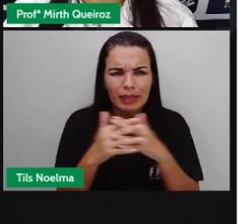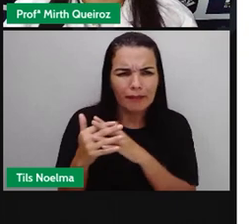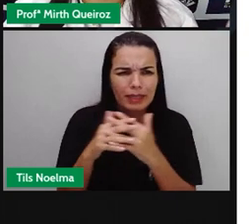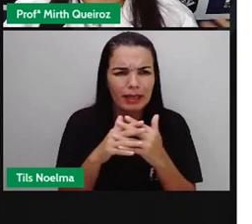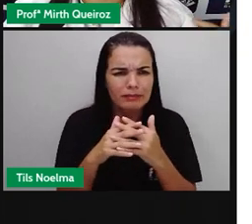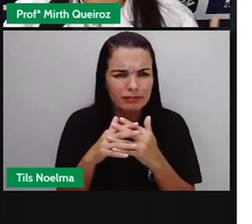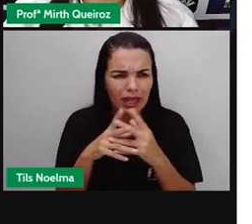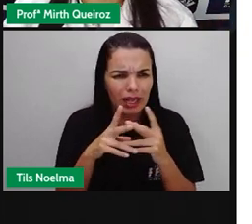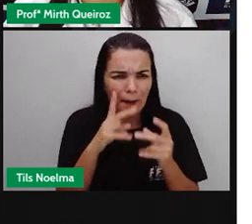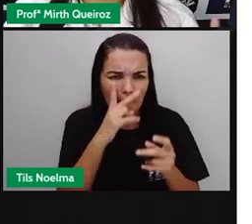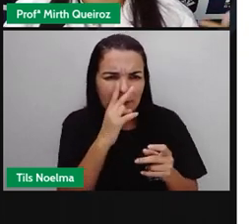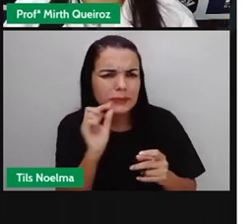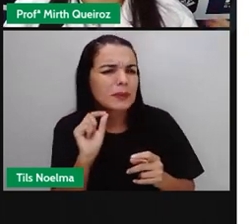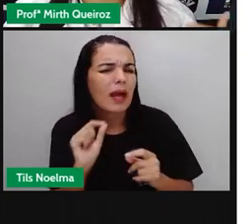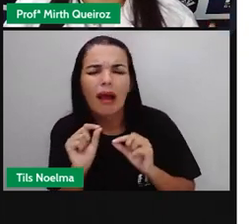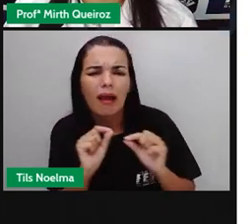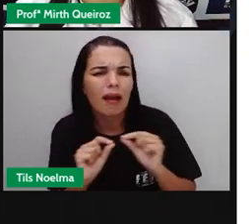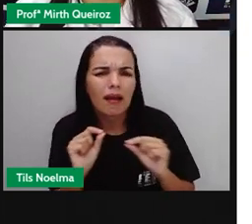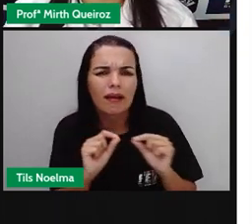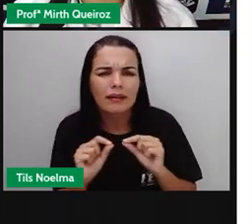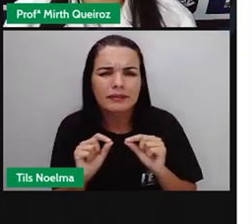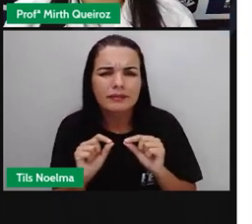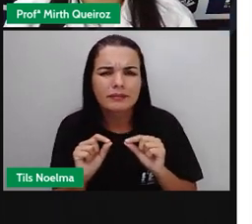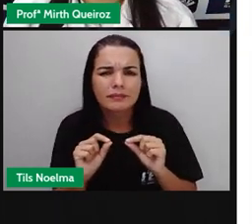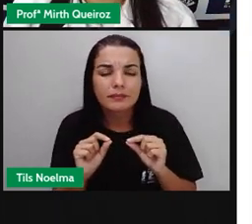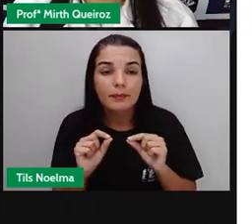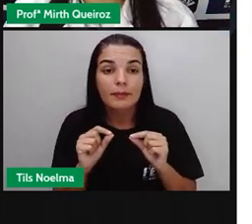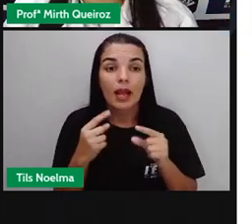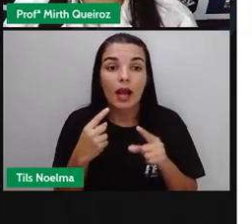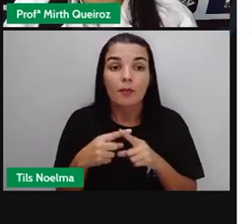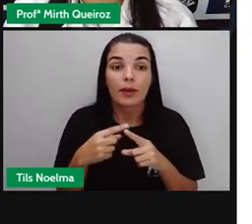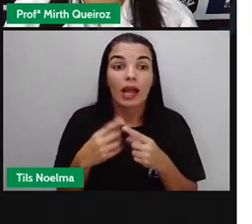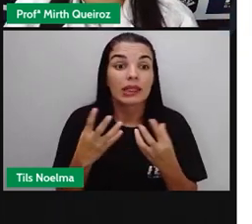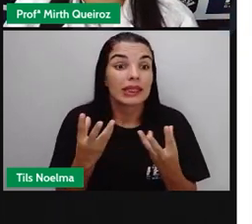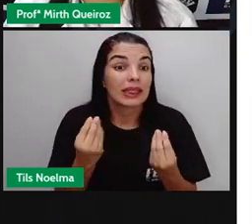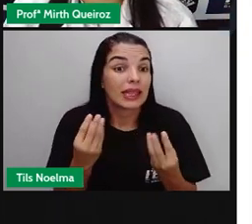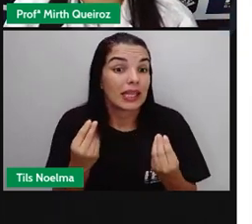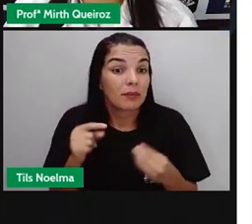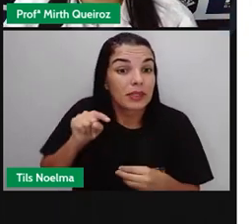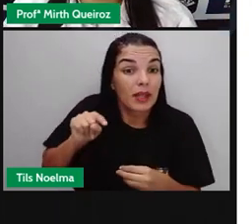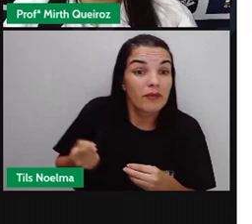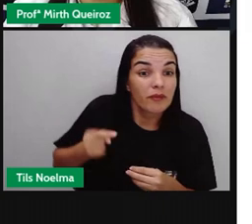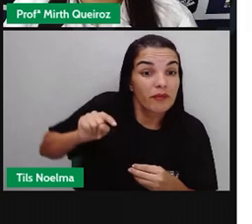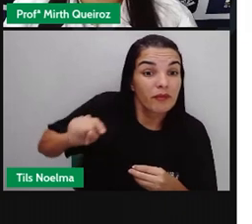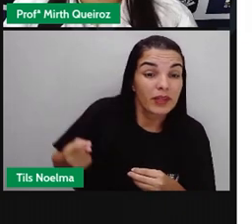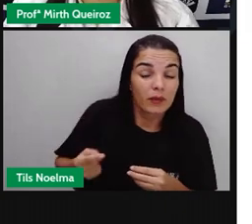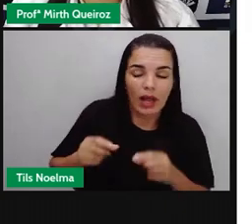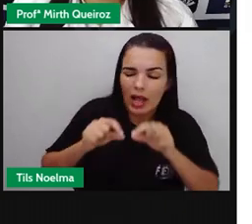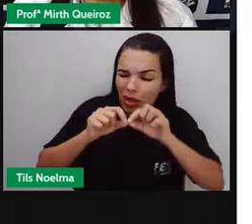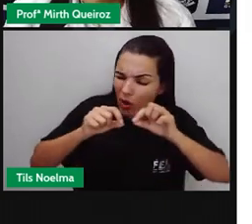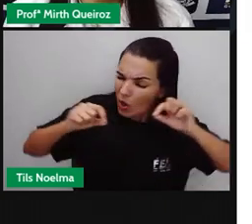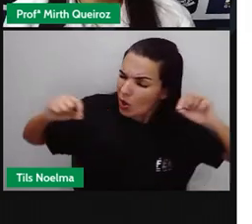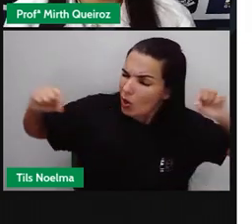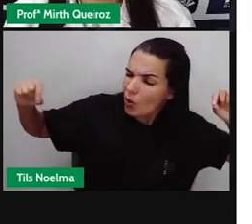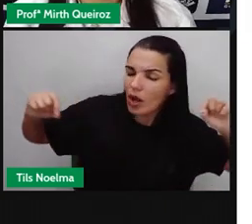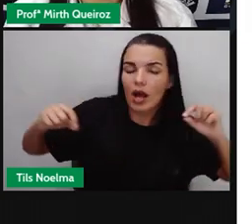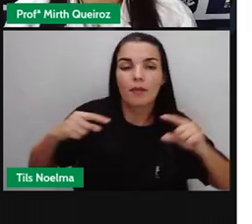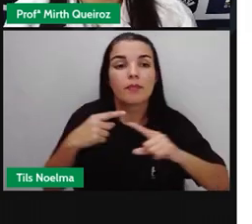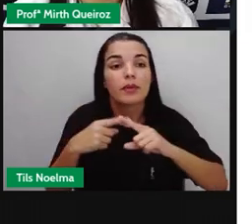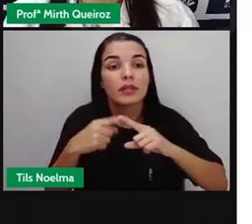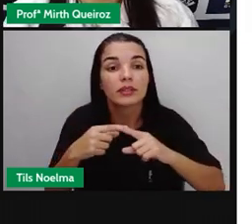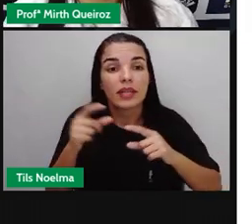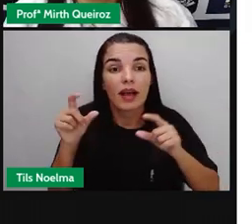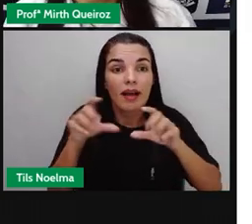né? Por que, gente? O que será que gerou isso aí? Porque essas frases, elas são muito longas. Por que a gente fala para